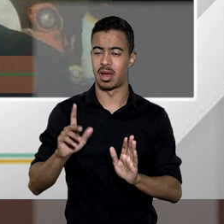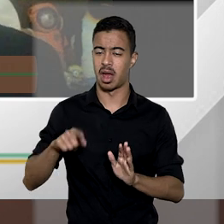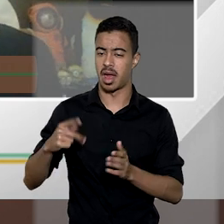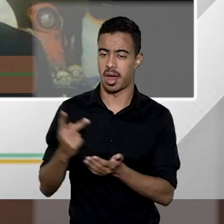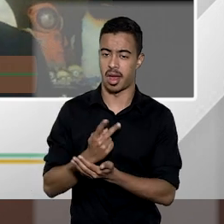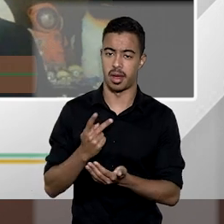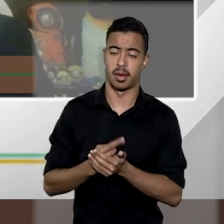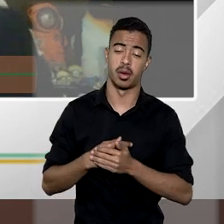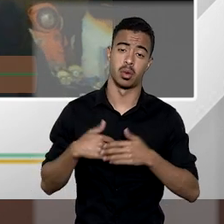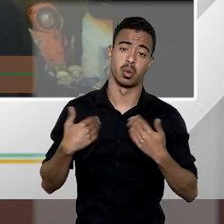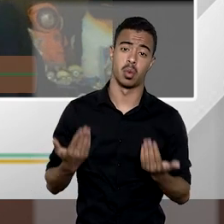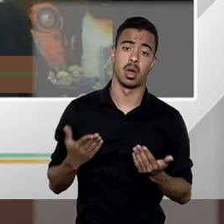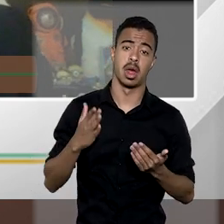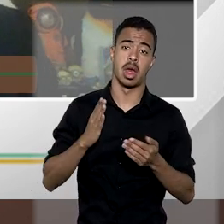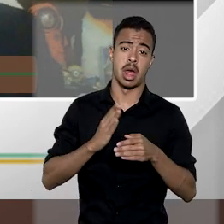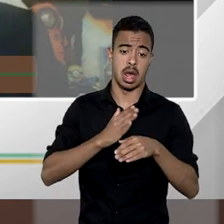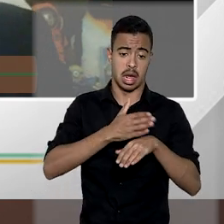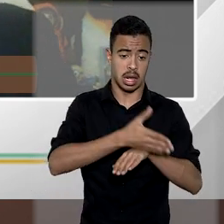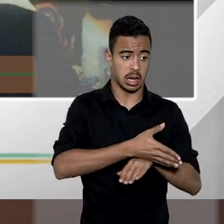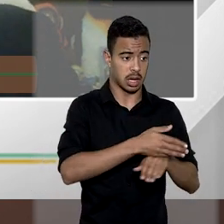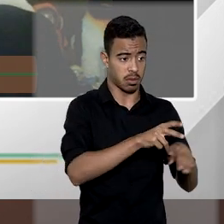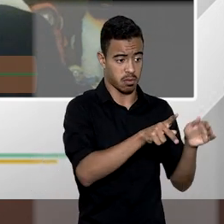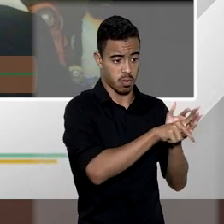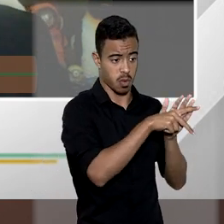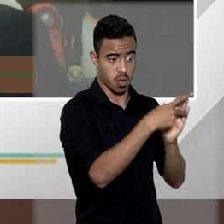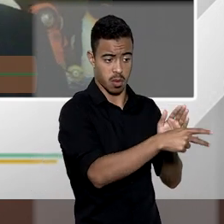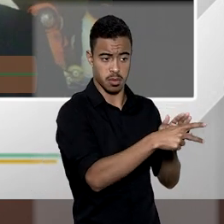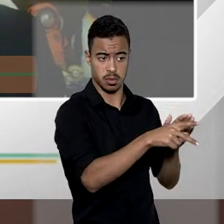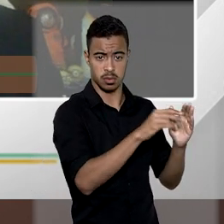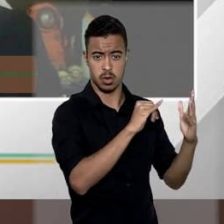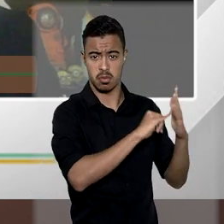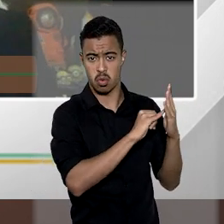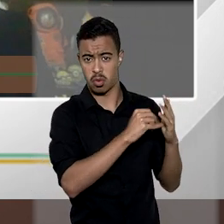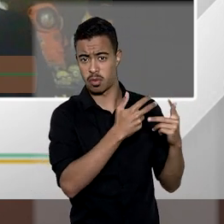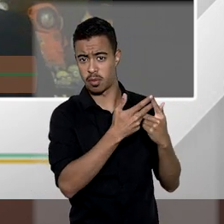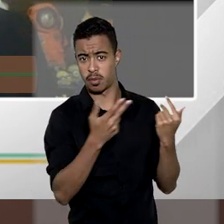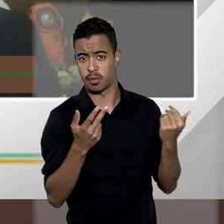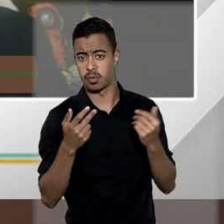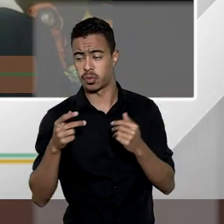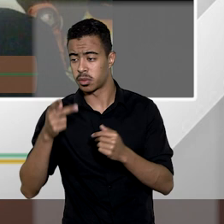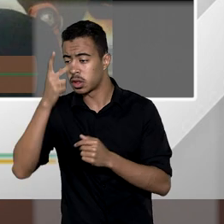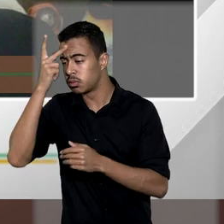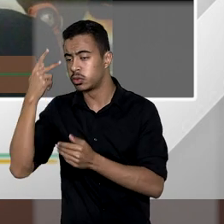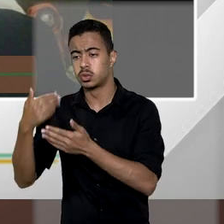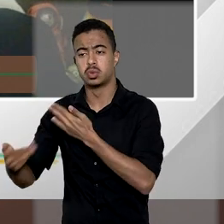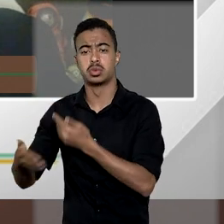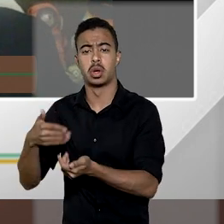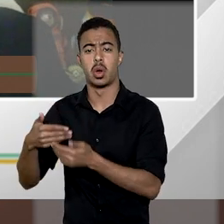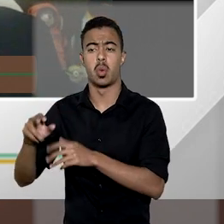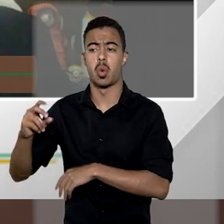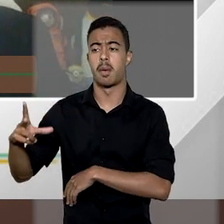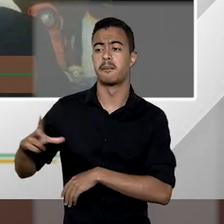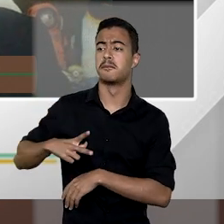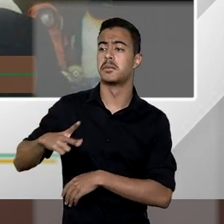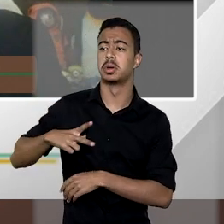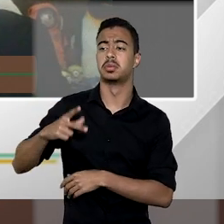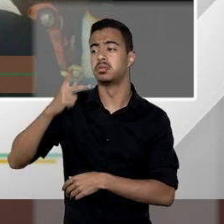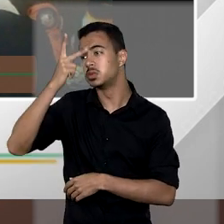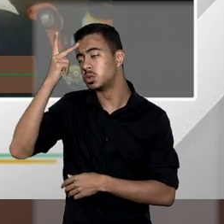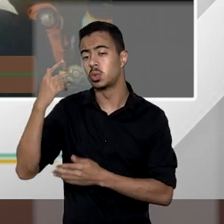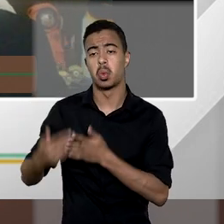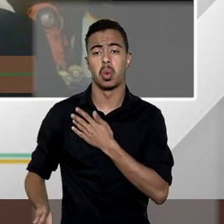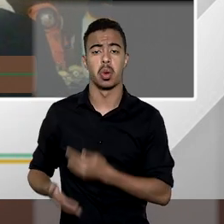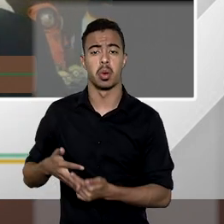parecer já disse o seguinte quando você entra na posse de um bem quando um terceiro seja esse terceiro um particular